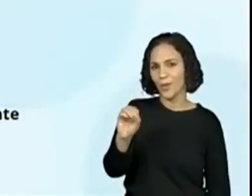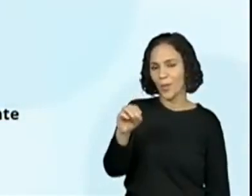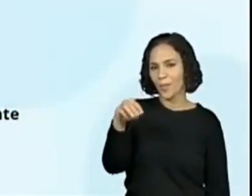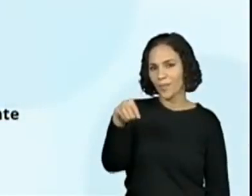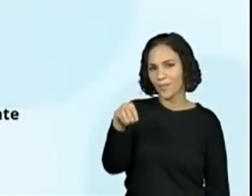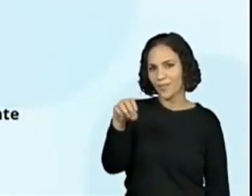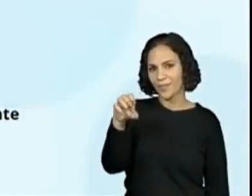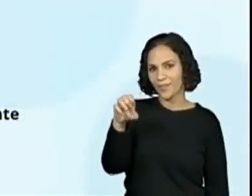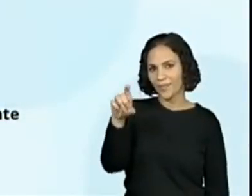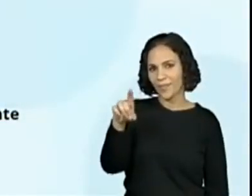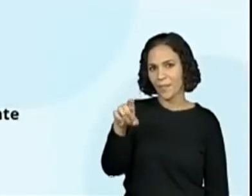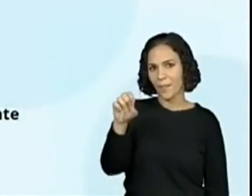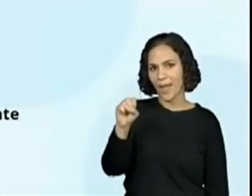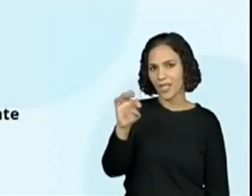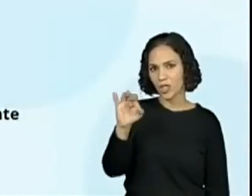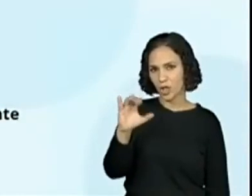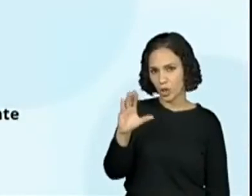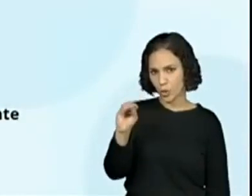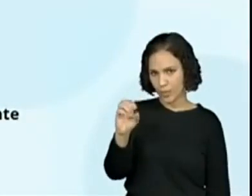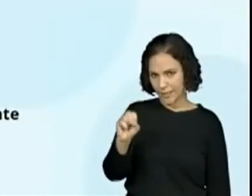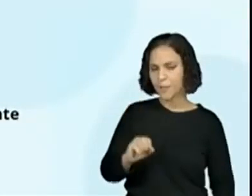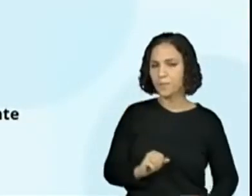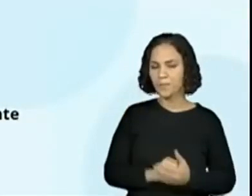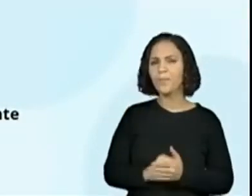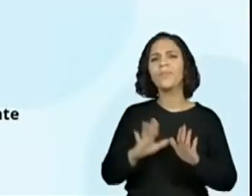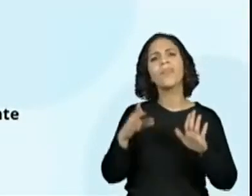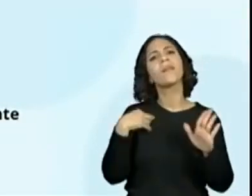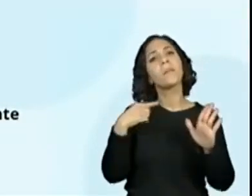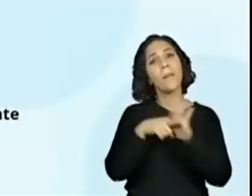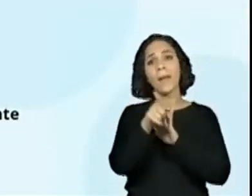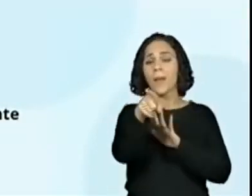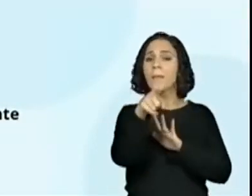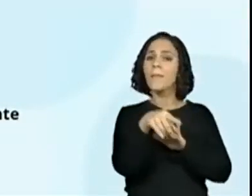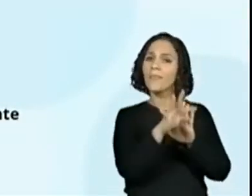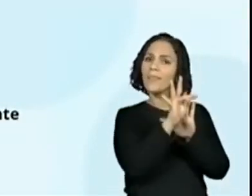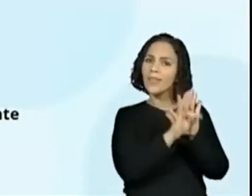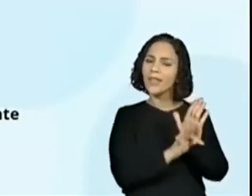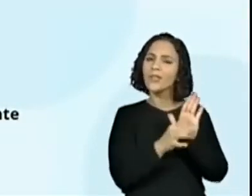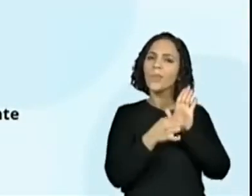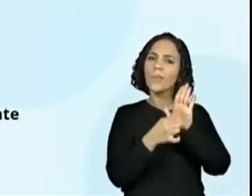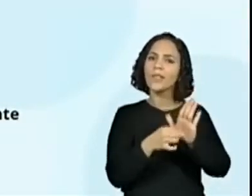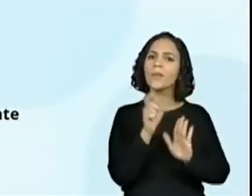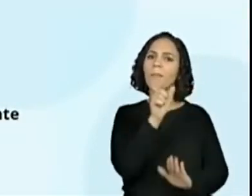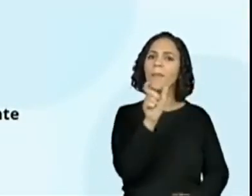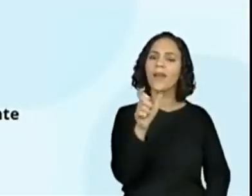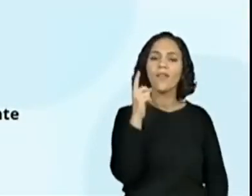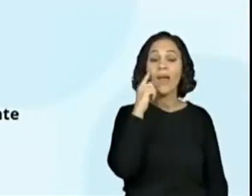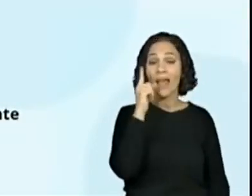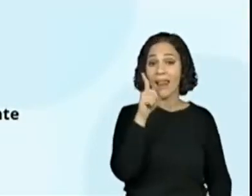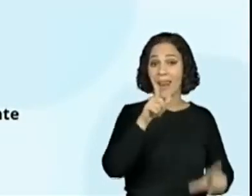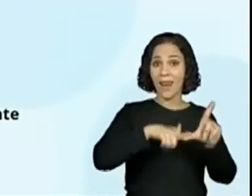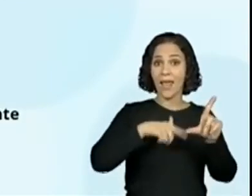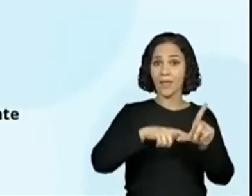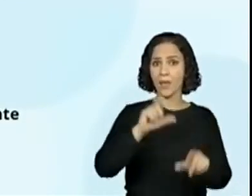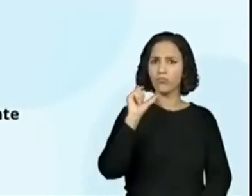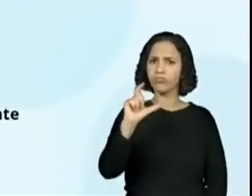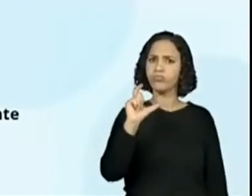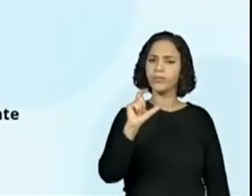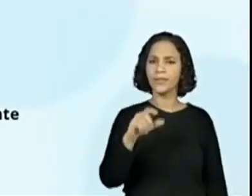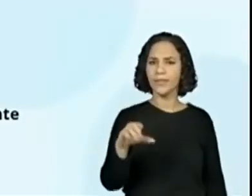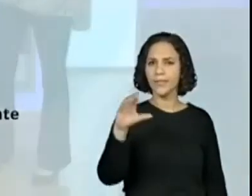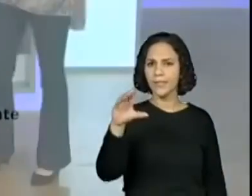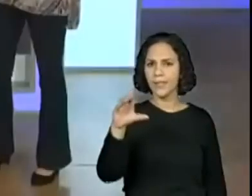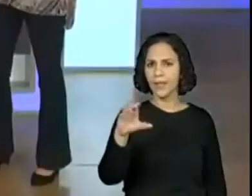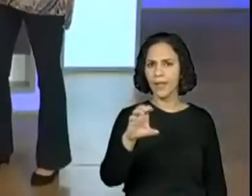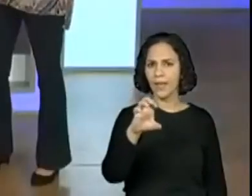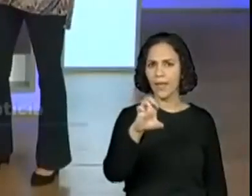algumas letras maiúsculas. CEO, o que elas significam? O que comunicam? Então, eu já até antecipei lá no texto que CEO era uma